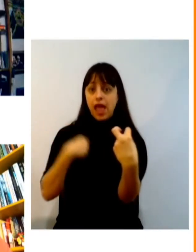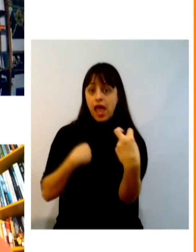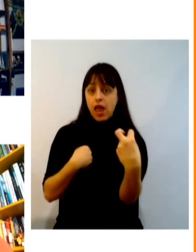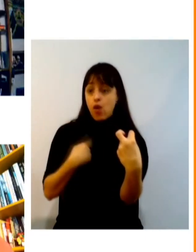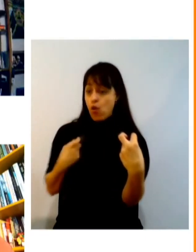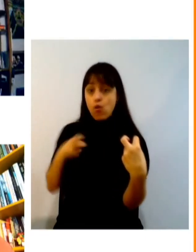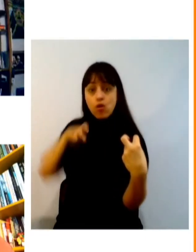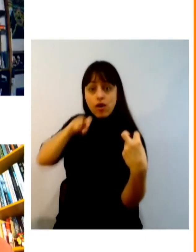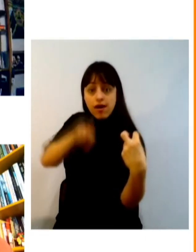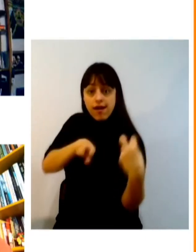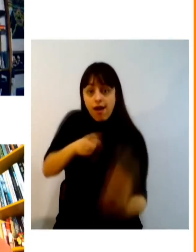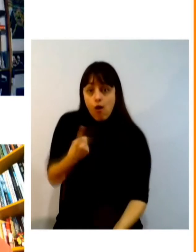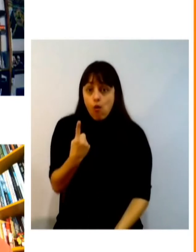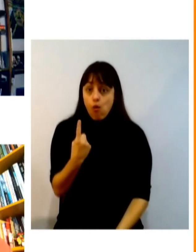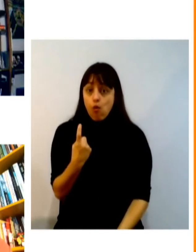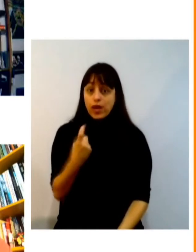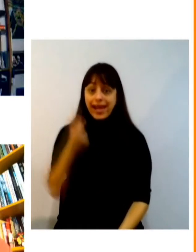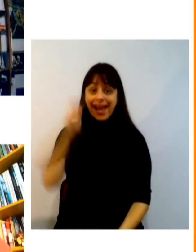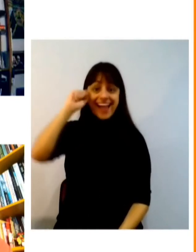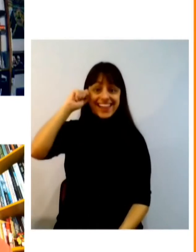uma das poucas ou se não a única